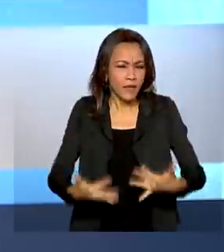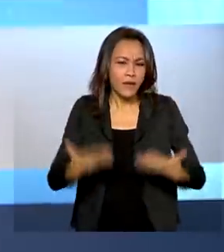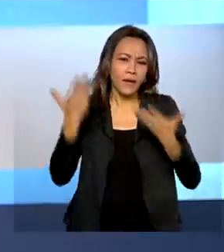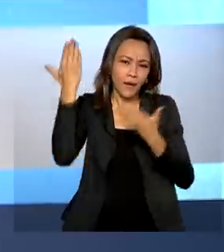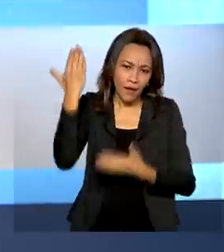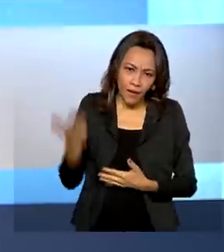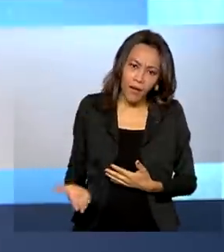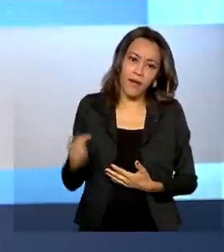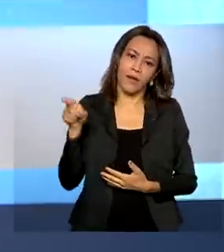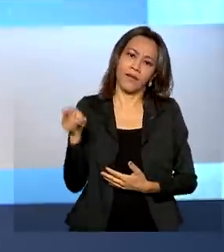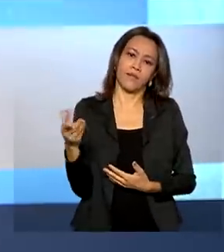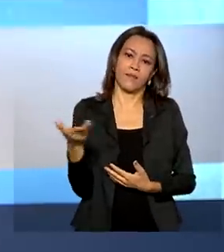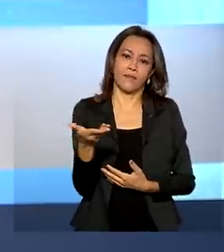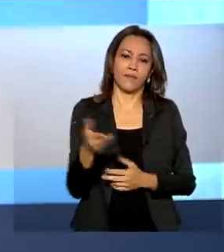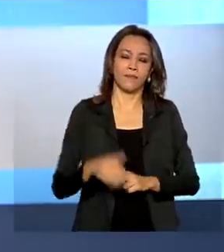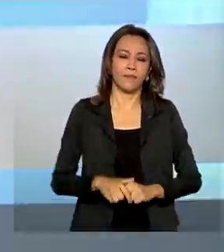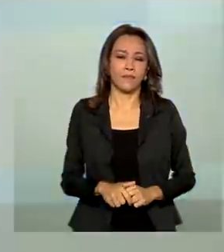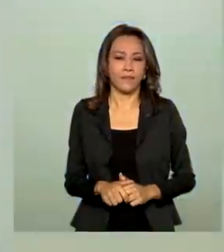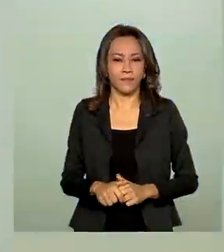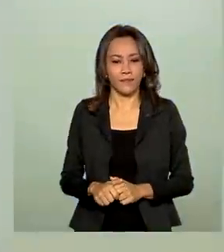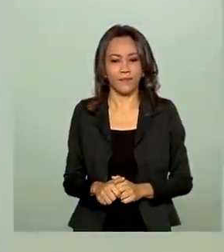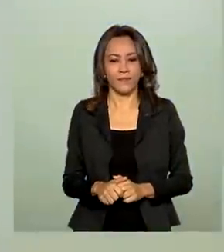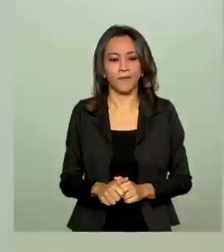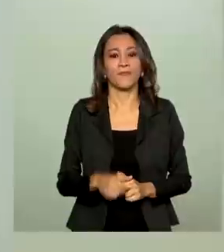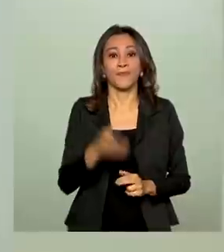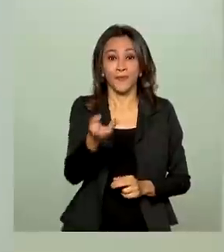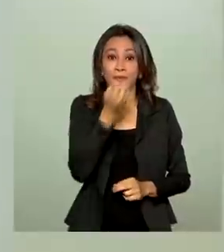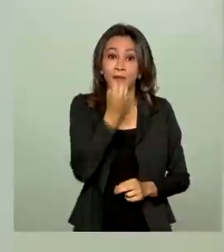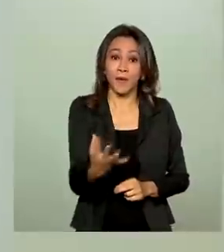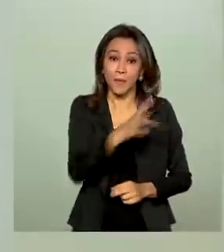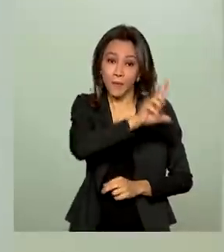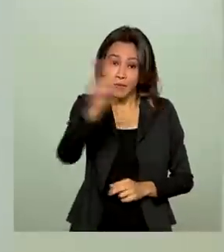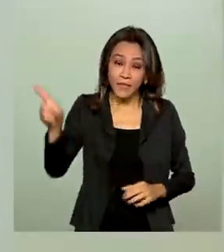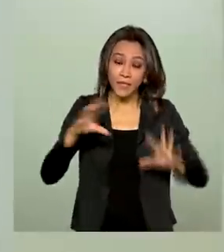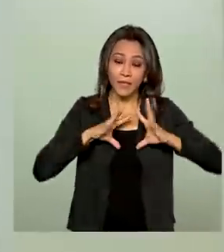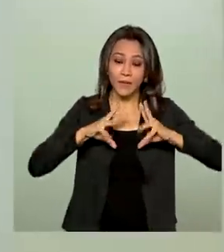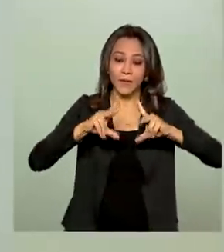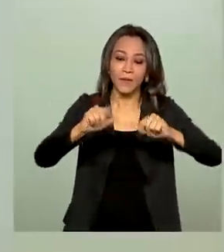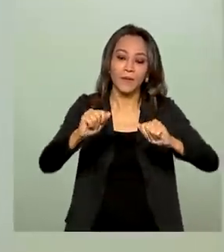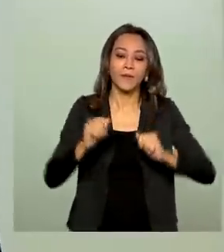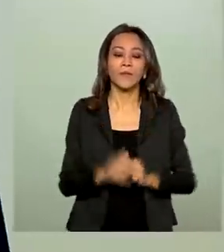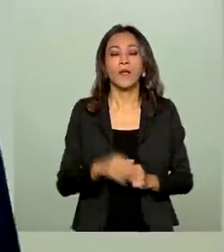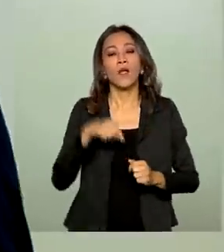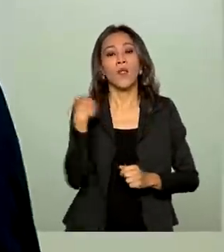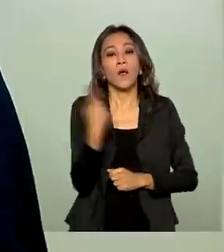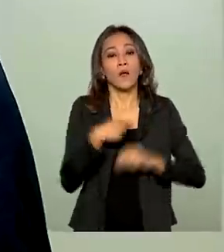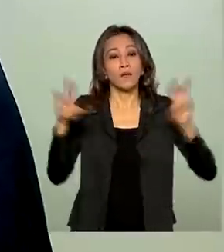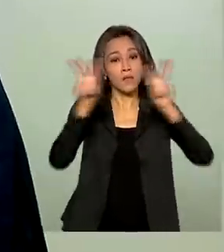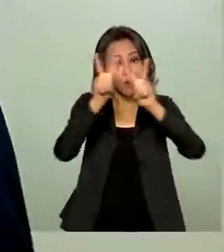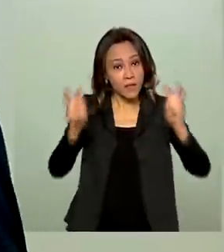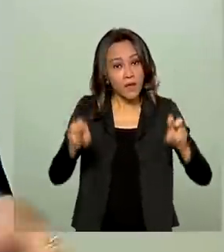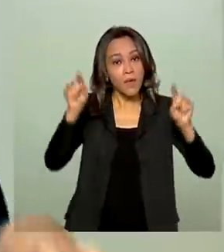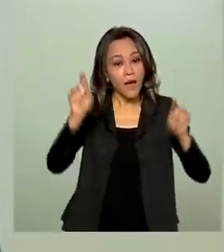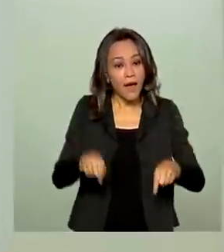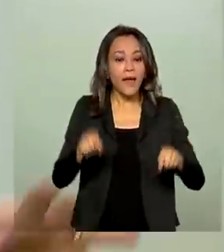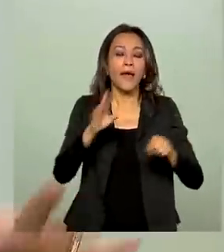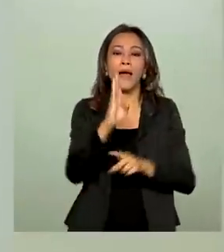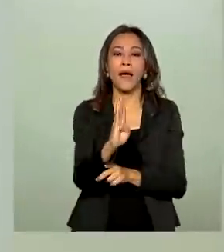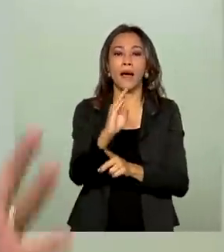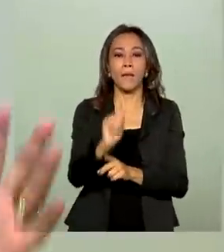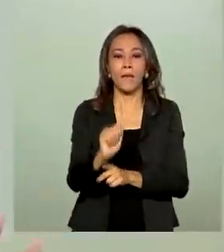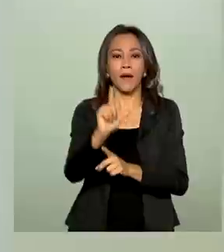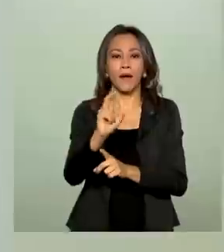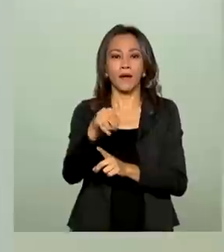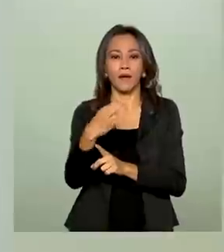TV Brasil, Ricardo Caldas. Bom dia, bom dia a todos. O nosso tema de hoje é a balança comercial brasileira na primeira